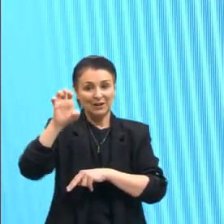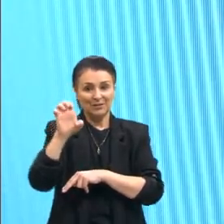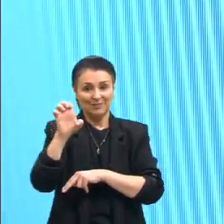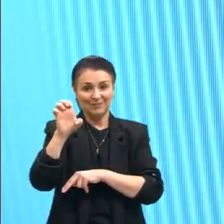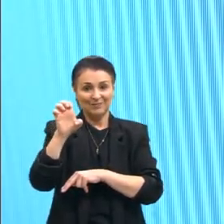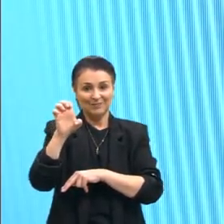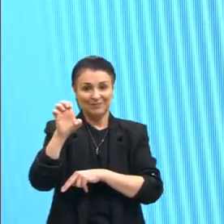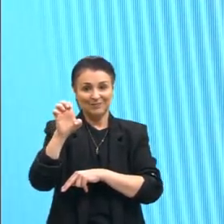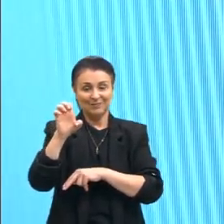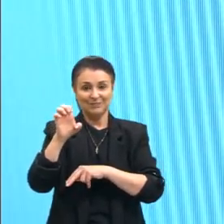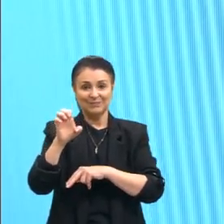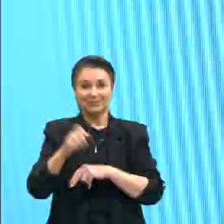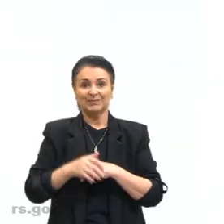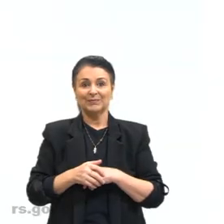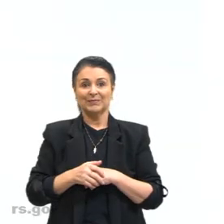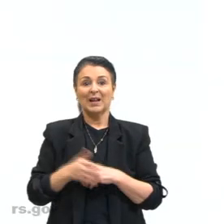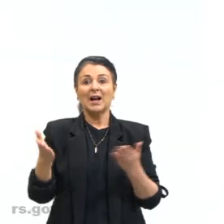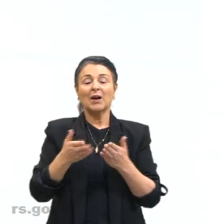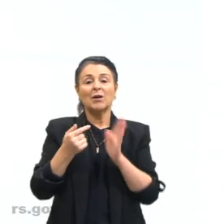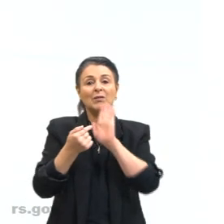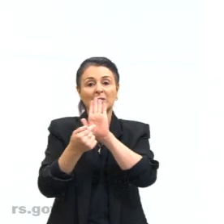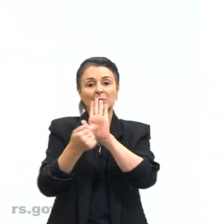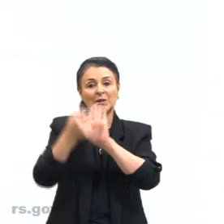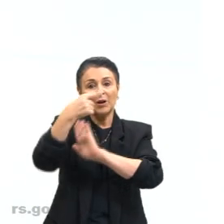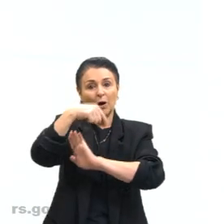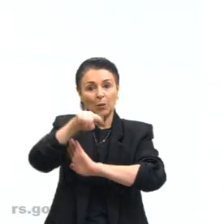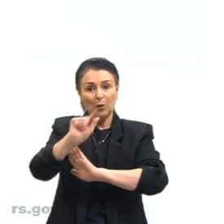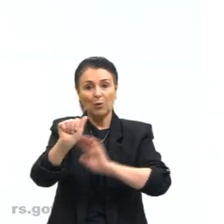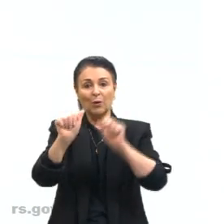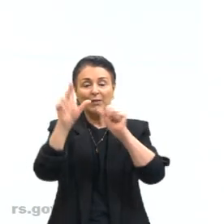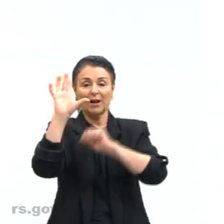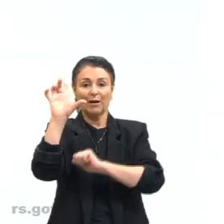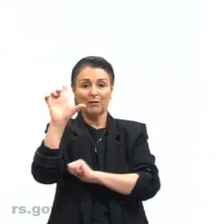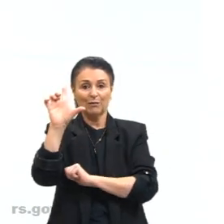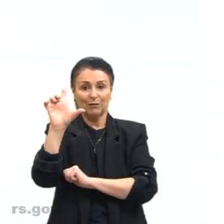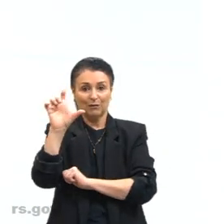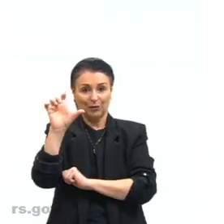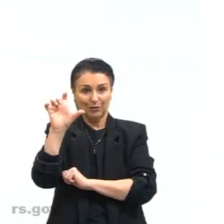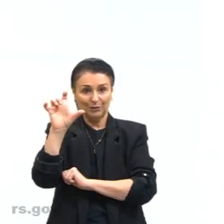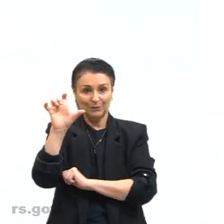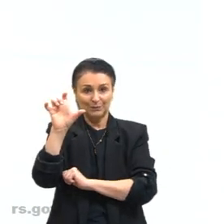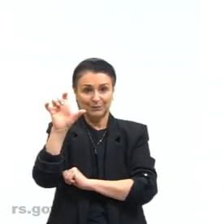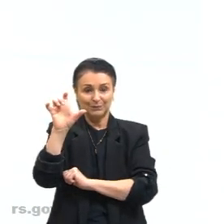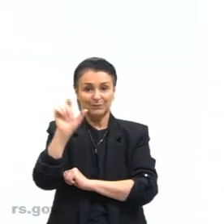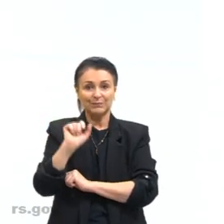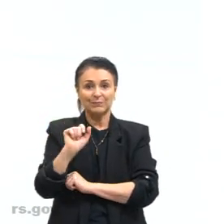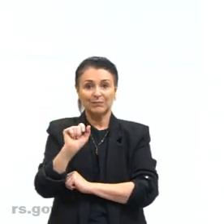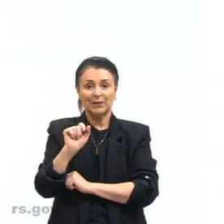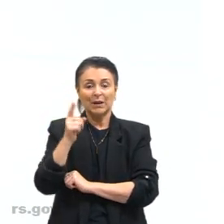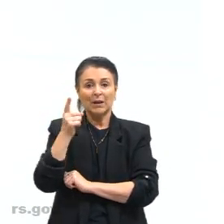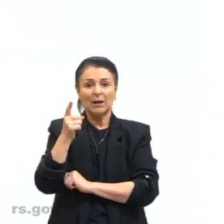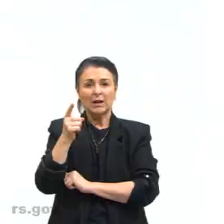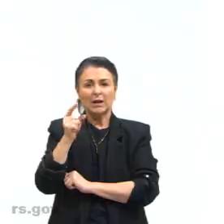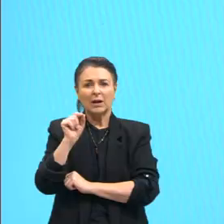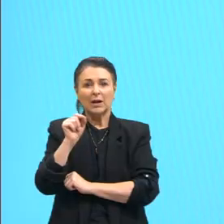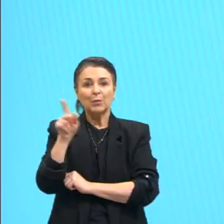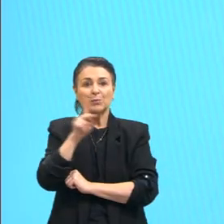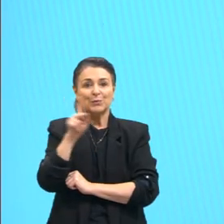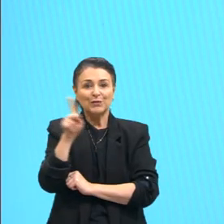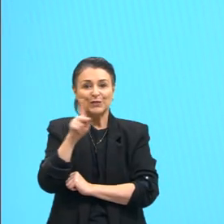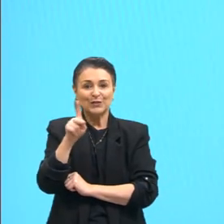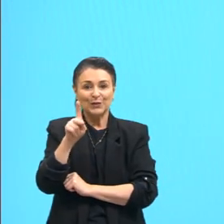meninos e meninas? Vamos mostrar, então, a outra foto. Olha como é que fica aqui, né? Isso aqui foi a foto do professor